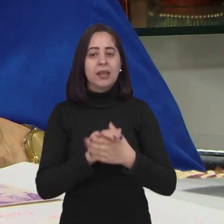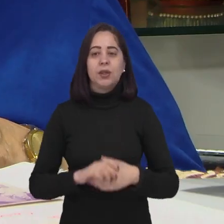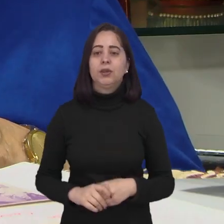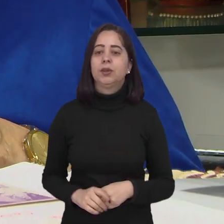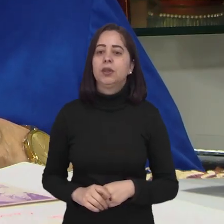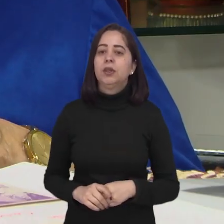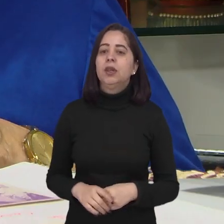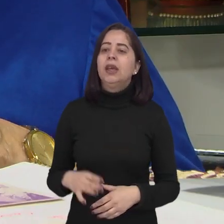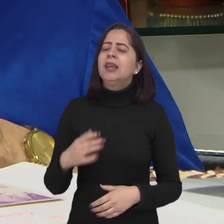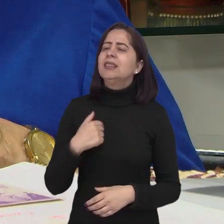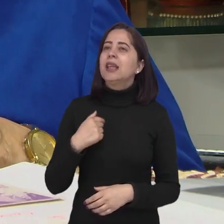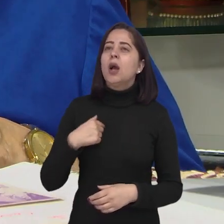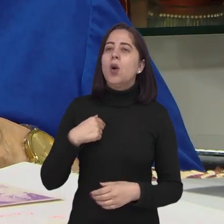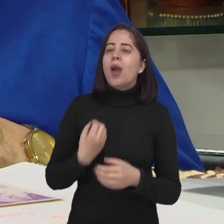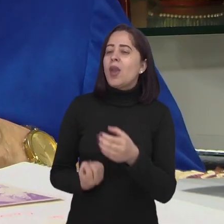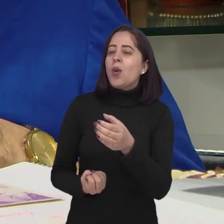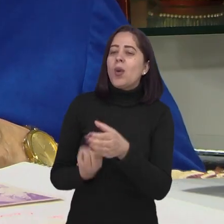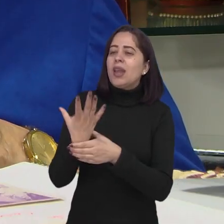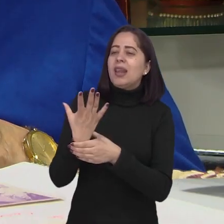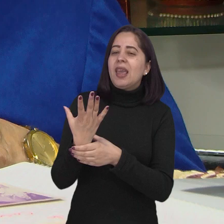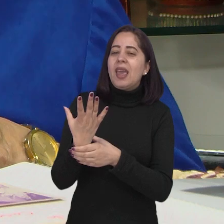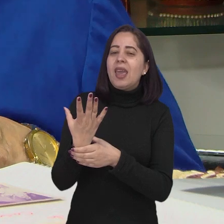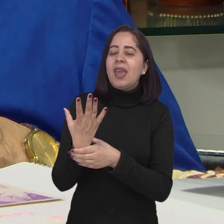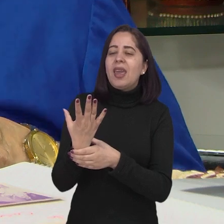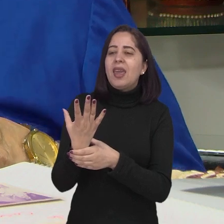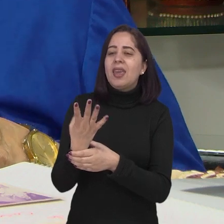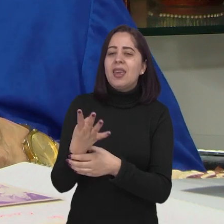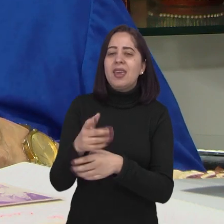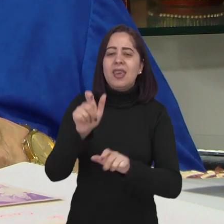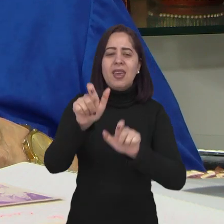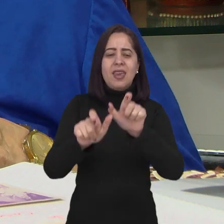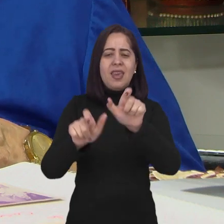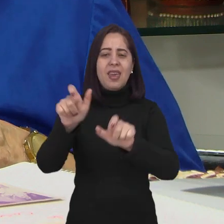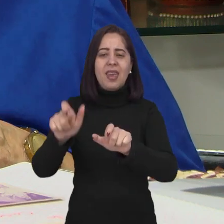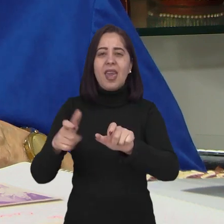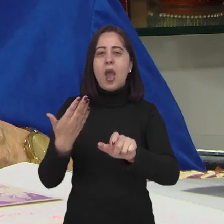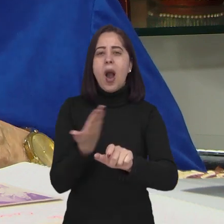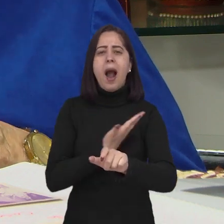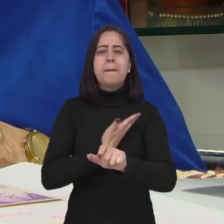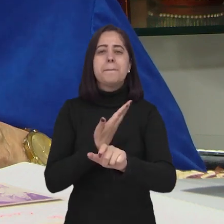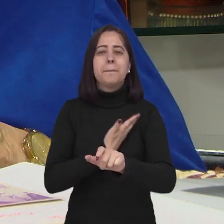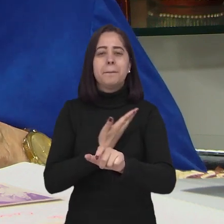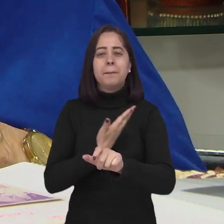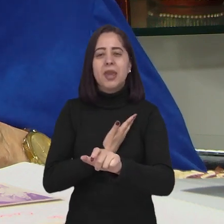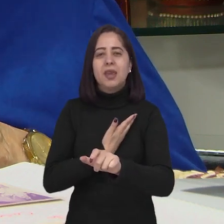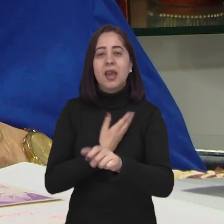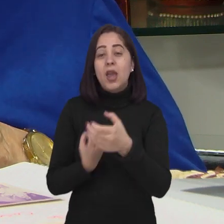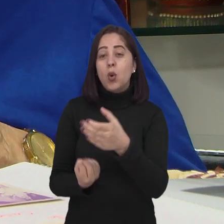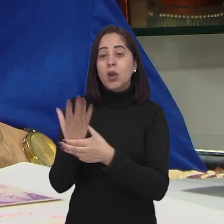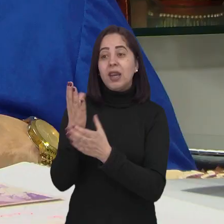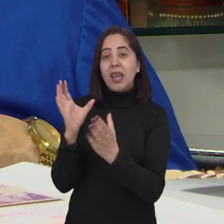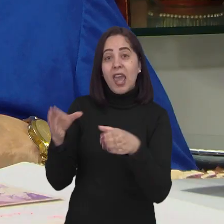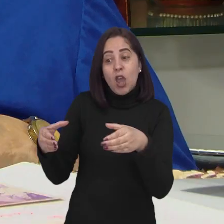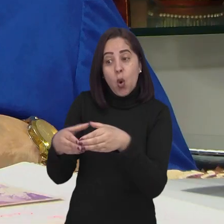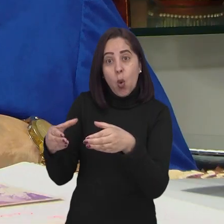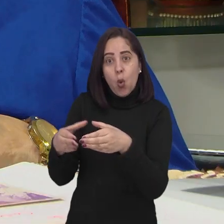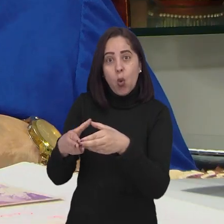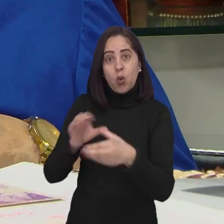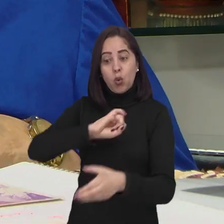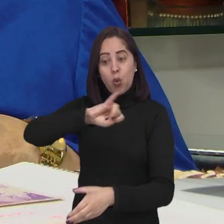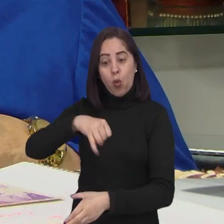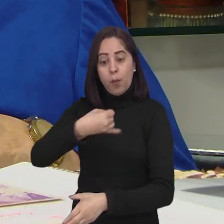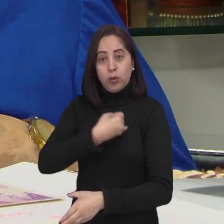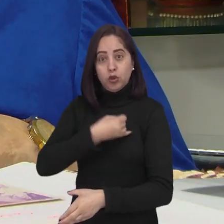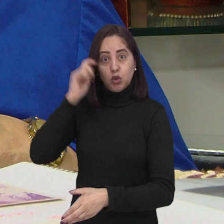contato eu criei uma nova amizade que se chama Família Núcleo São João. E foi